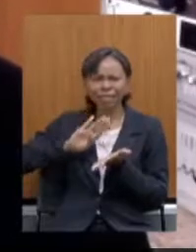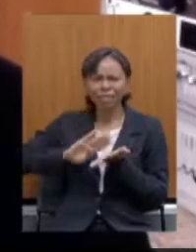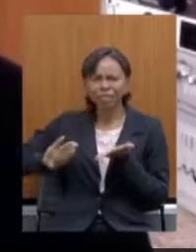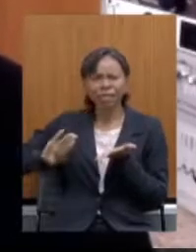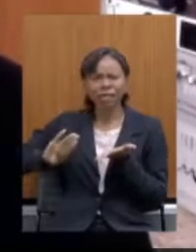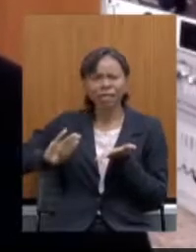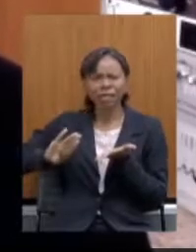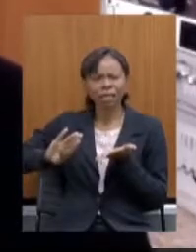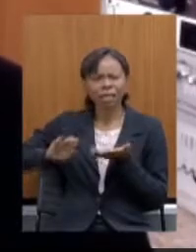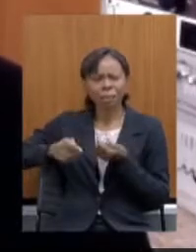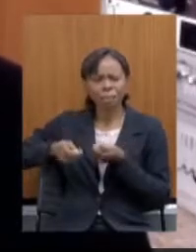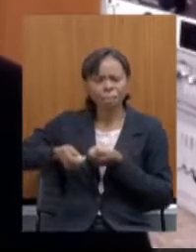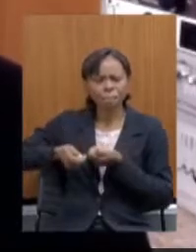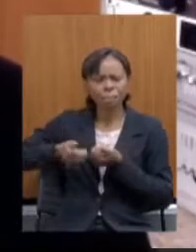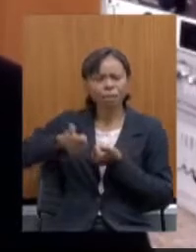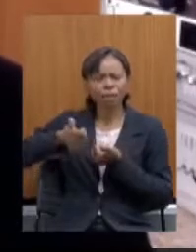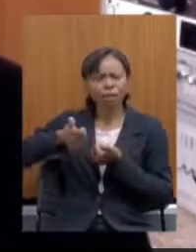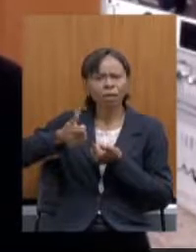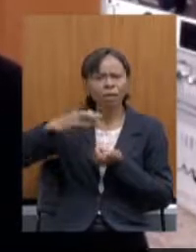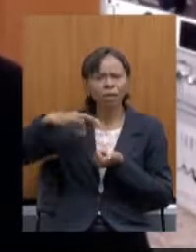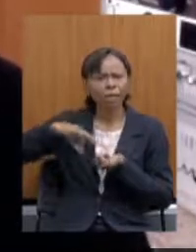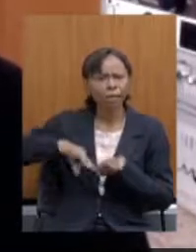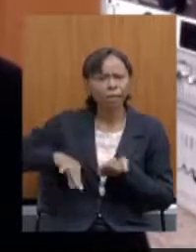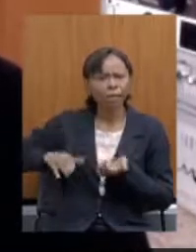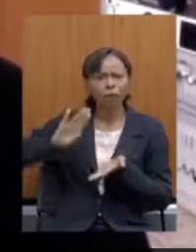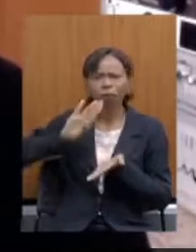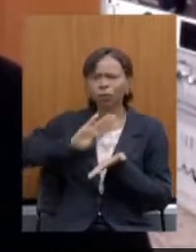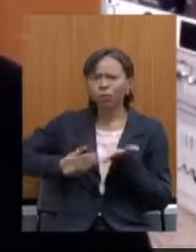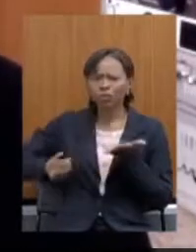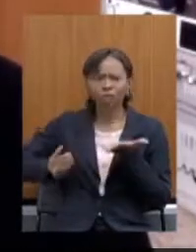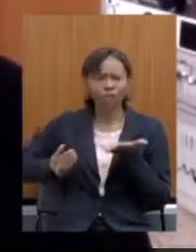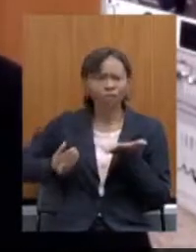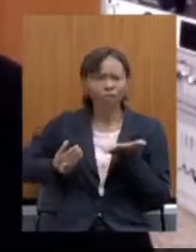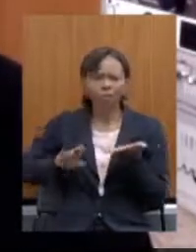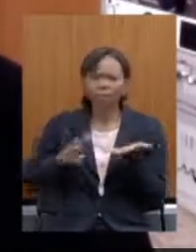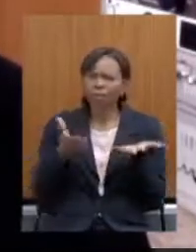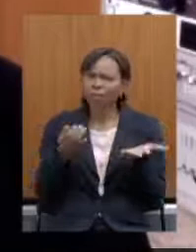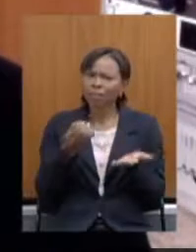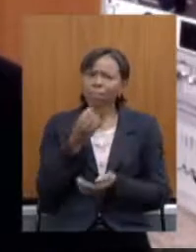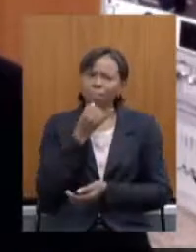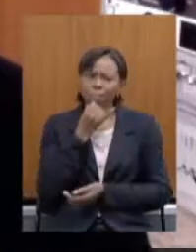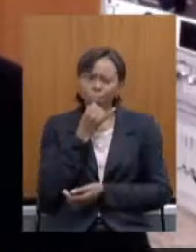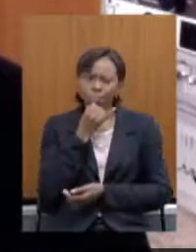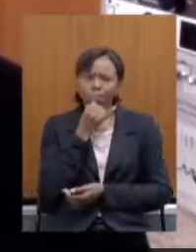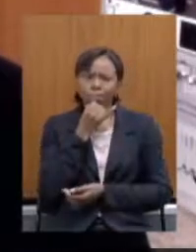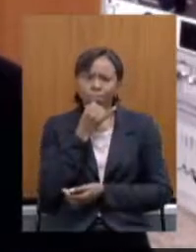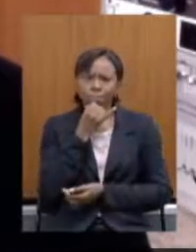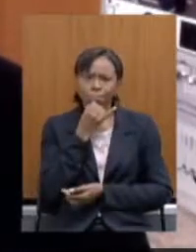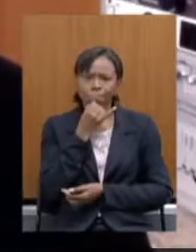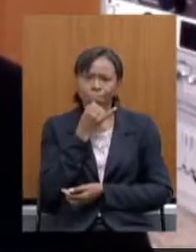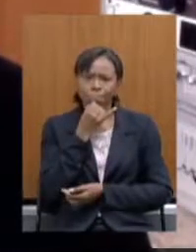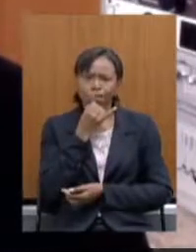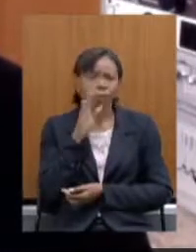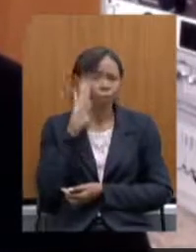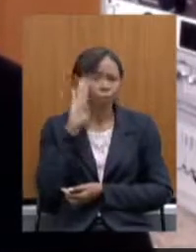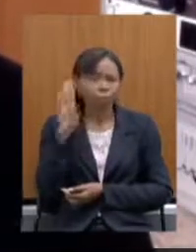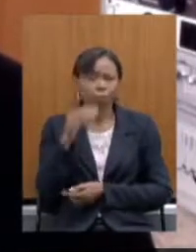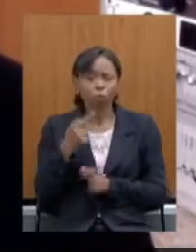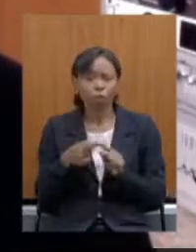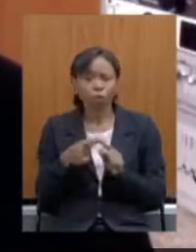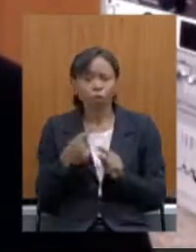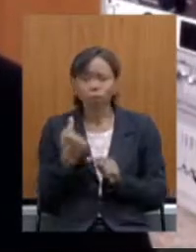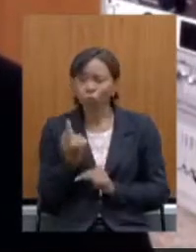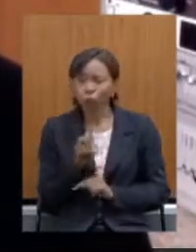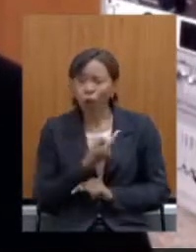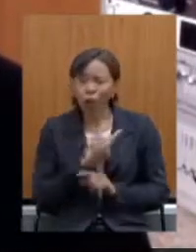benefício tirar remuneração é muito triste e principalmente que a gente fazendo